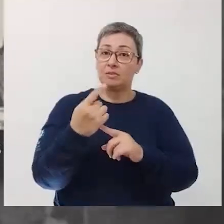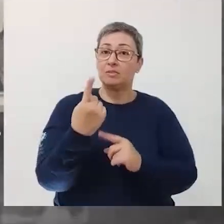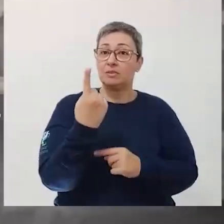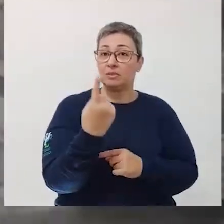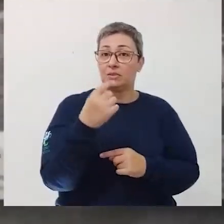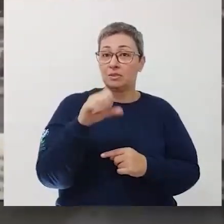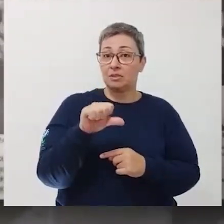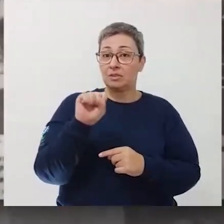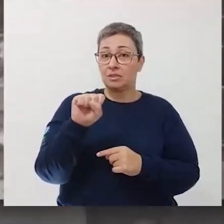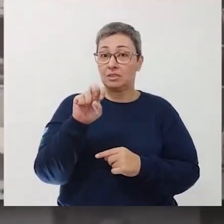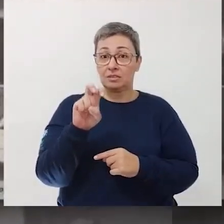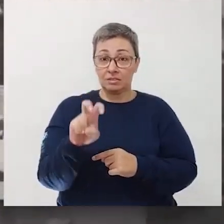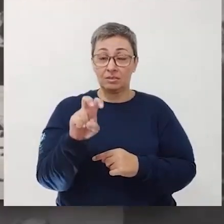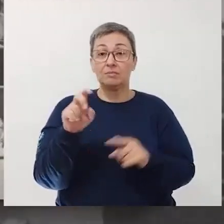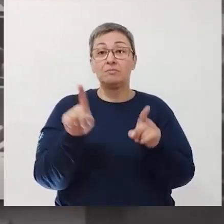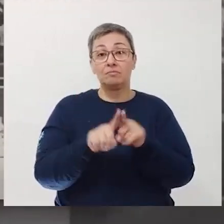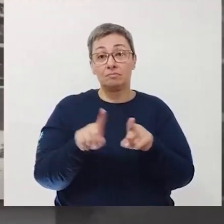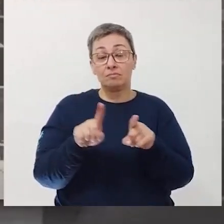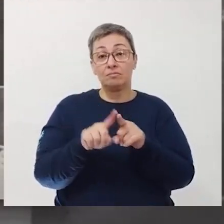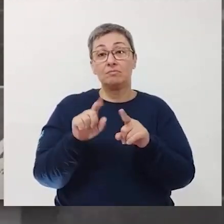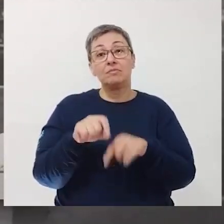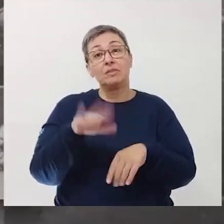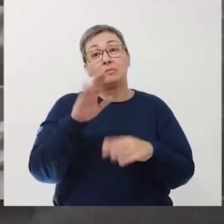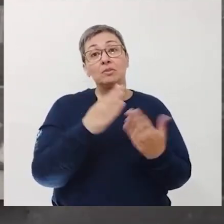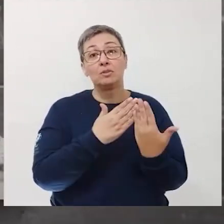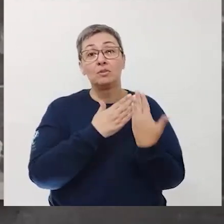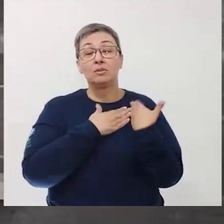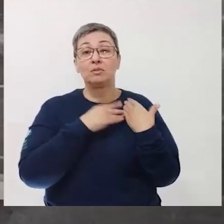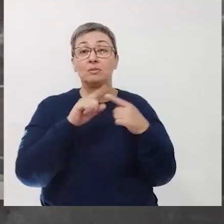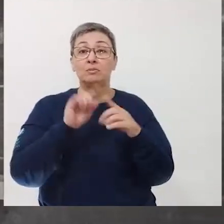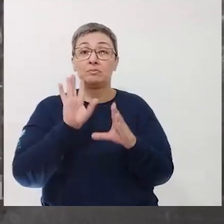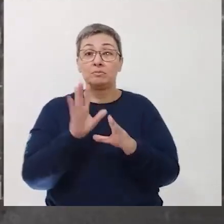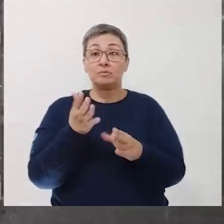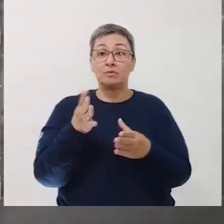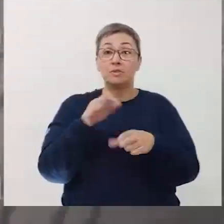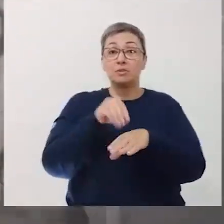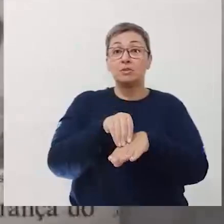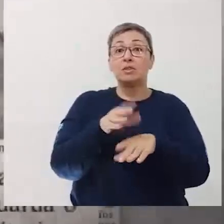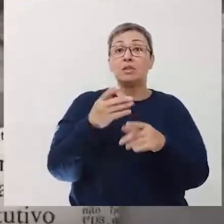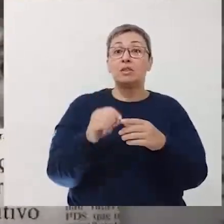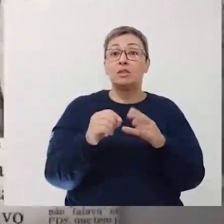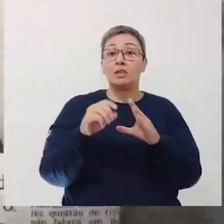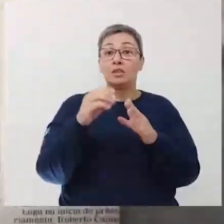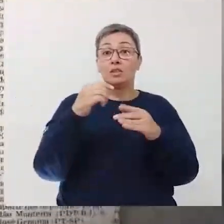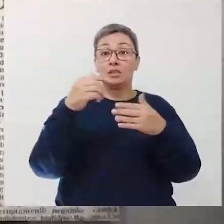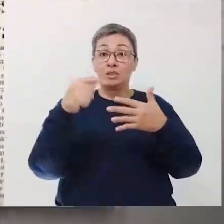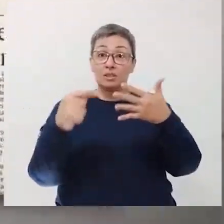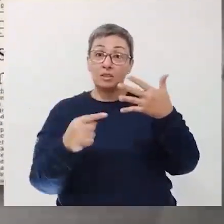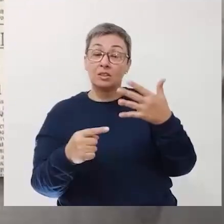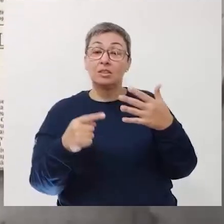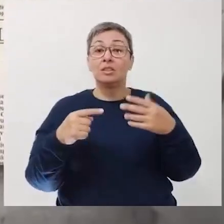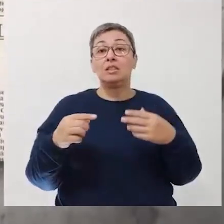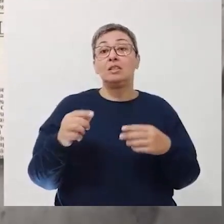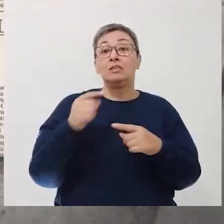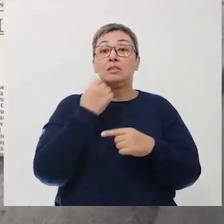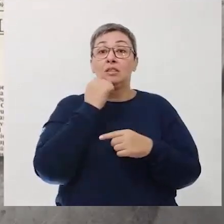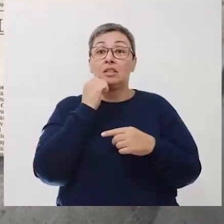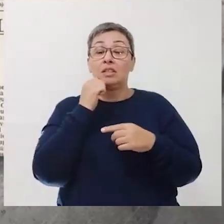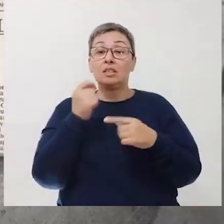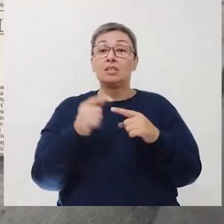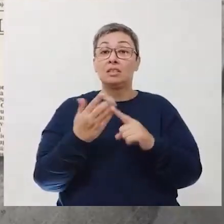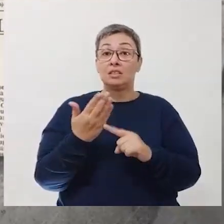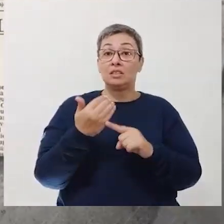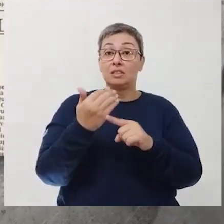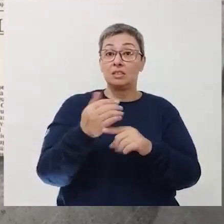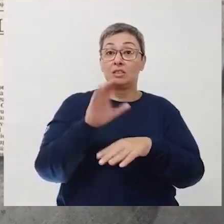em 1985. Também foi uma das responsáveis pela inclusão de um capítulo dedicado à ciência e tecnologia, na